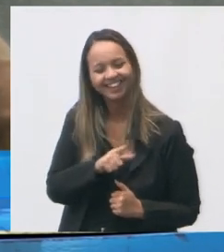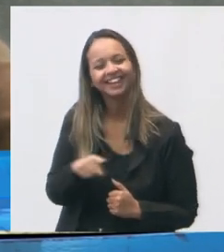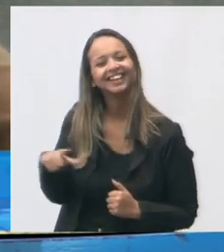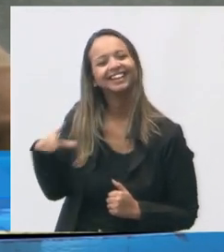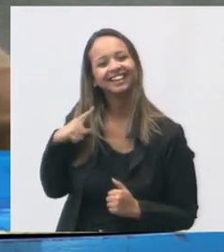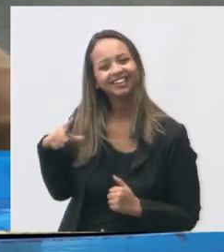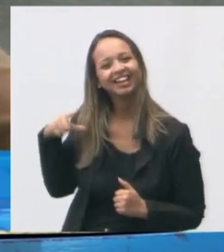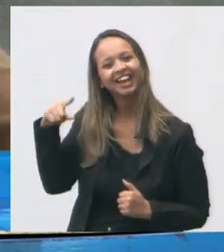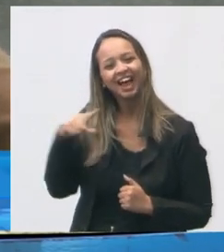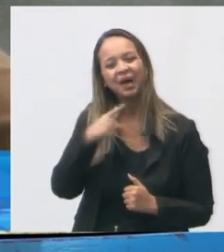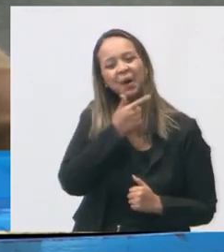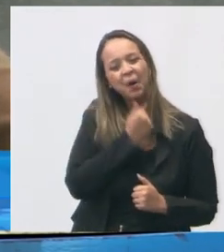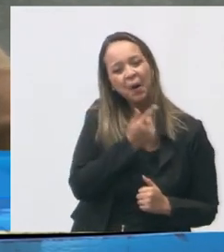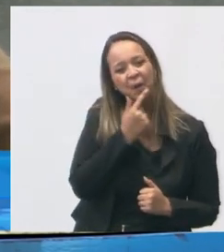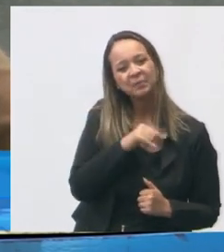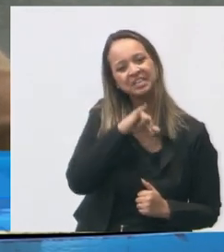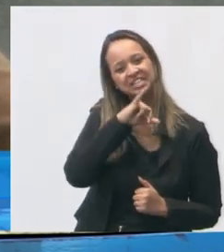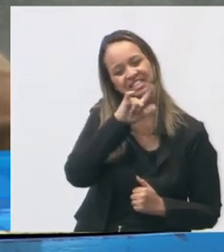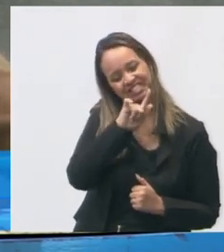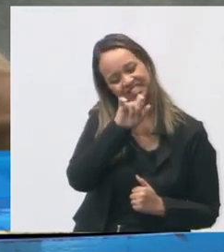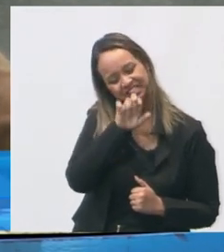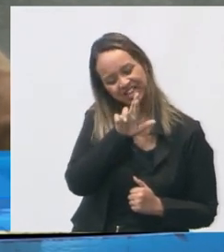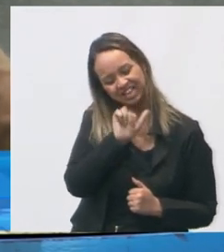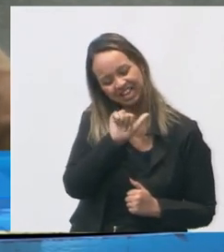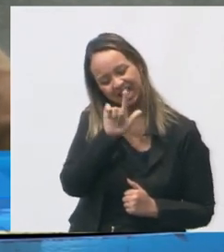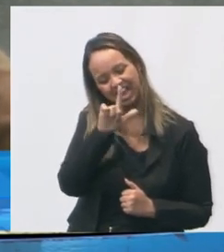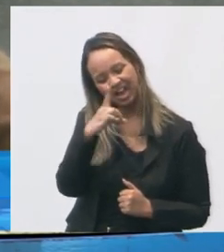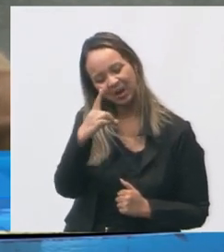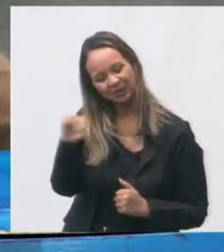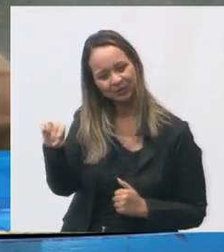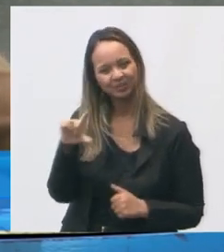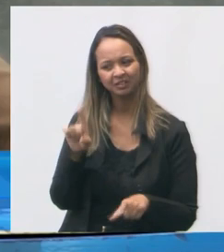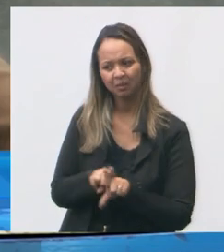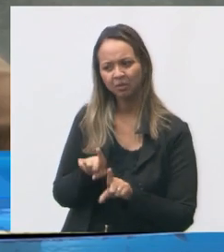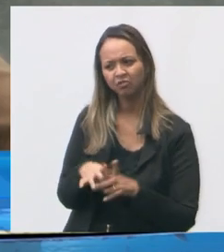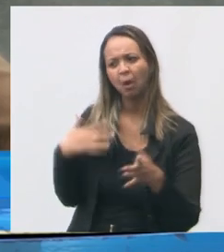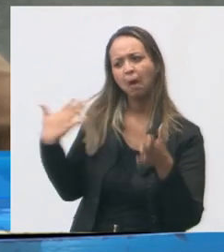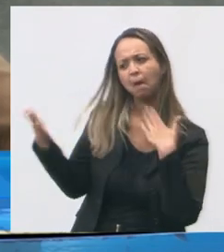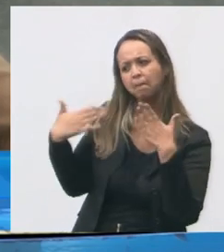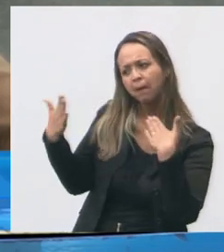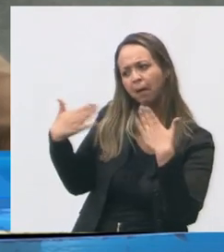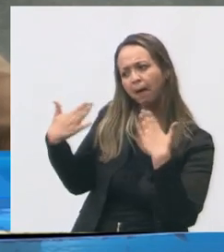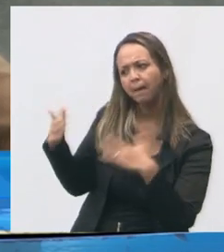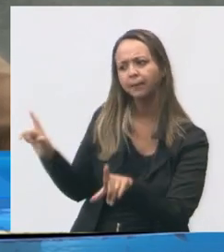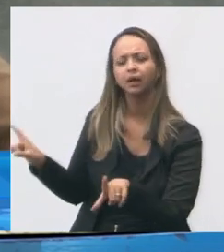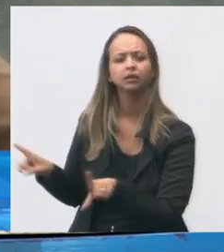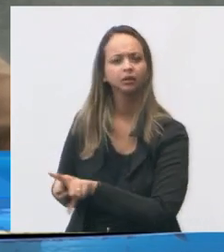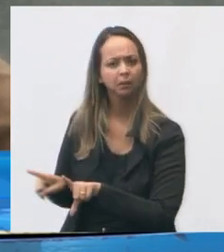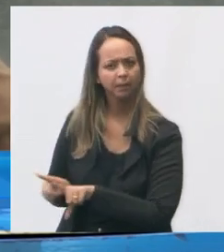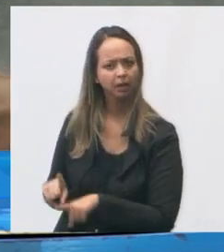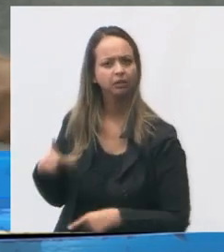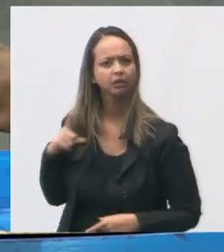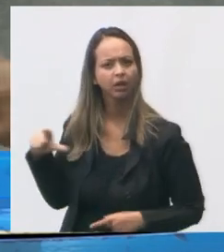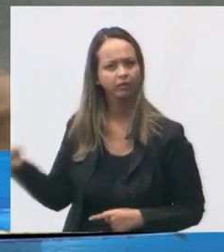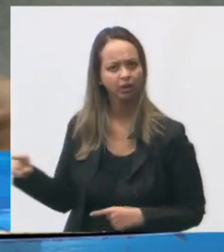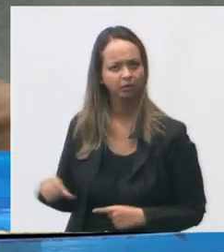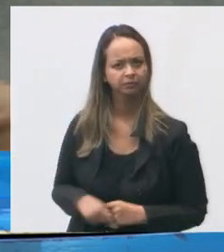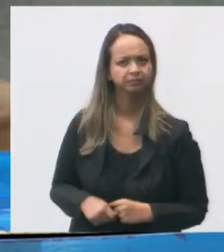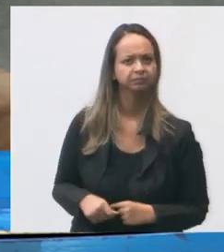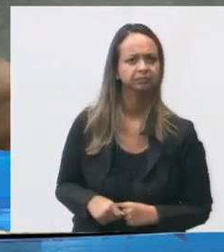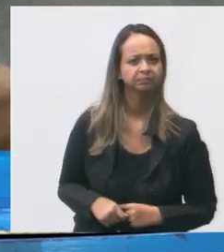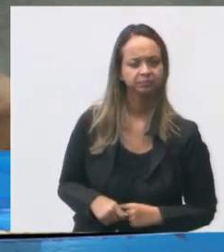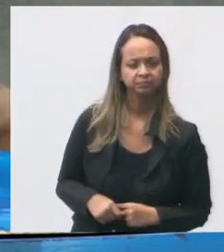Geraldo também, que é do conselho, estava presente, então nós tivemos esse diálogo e ela disse que ia ter